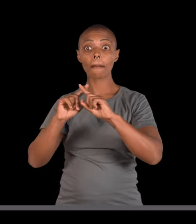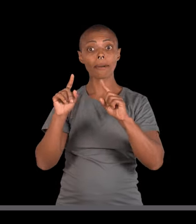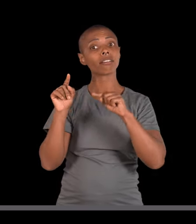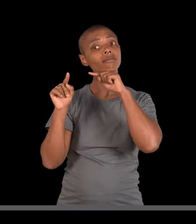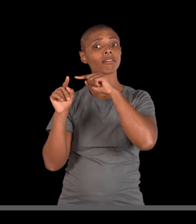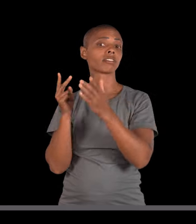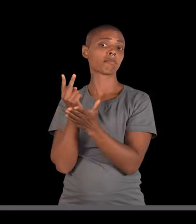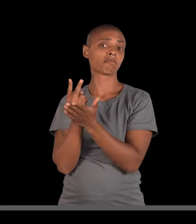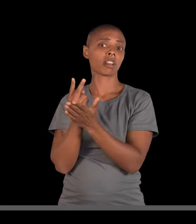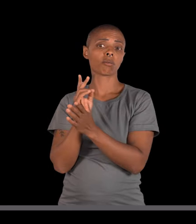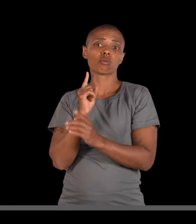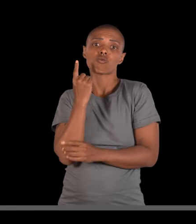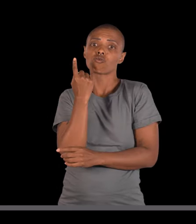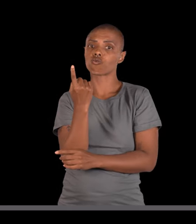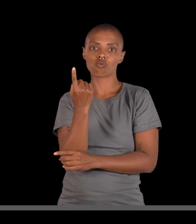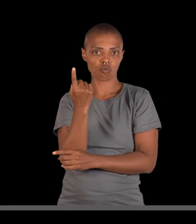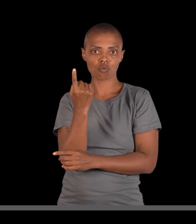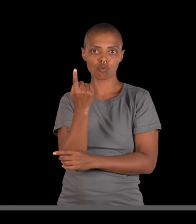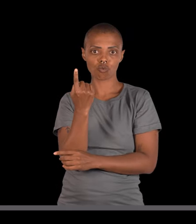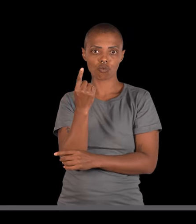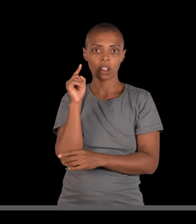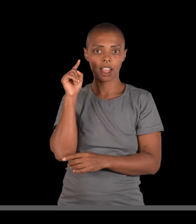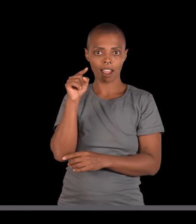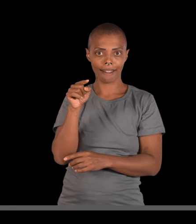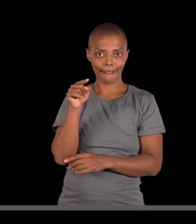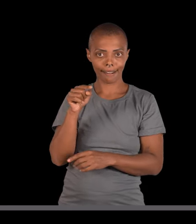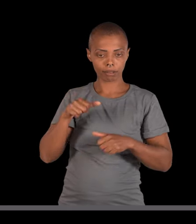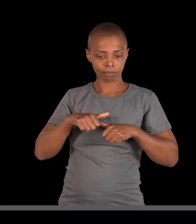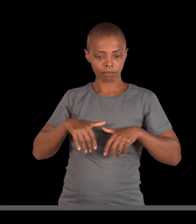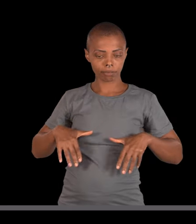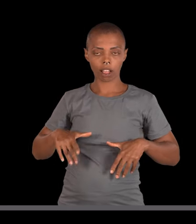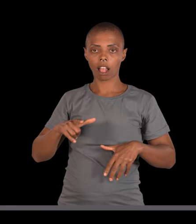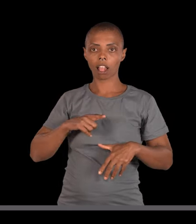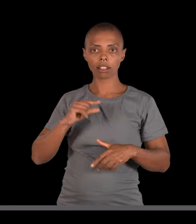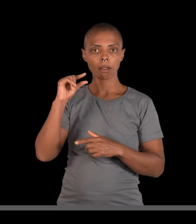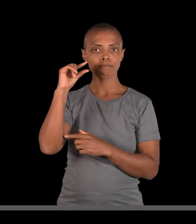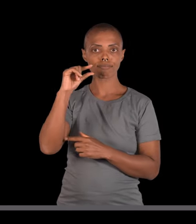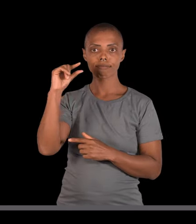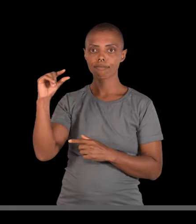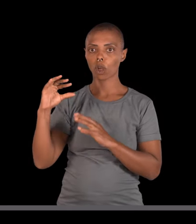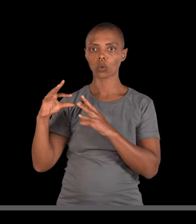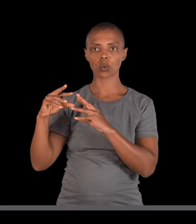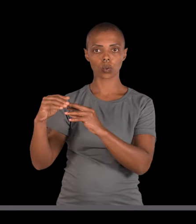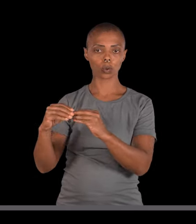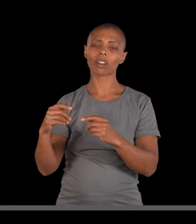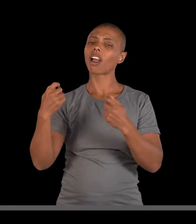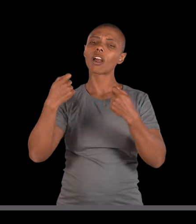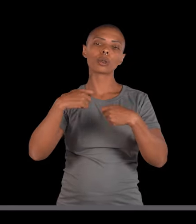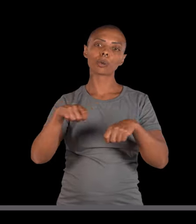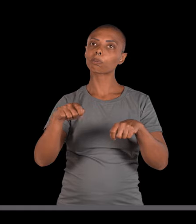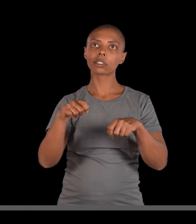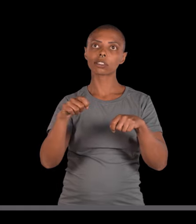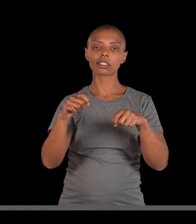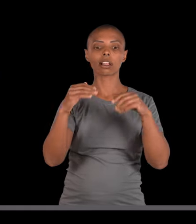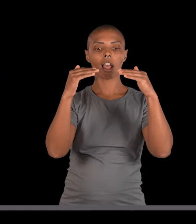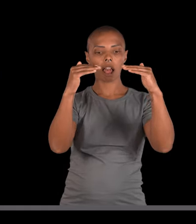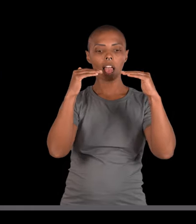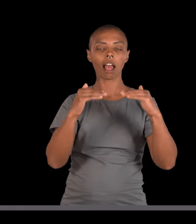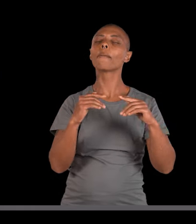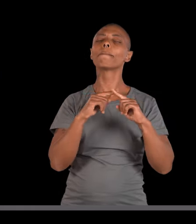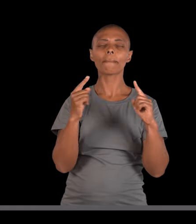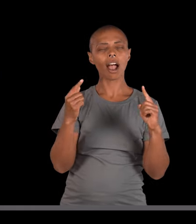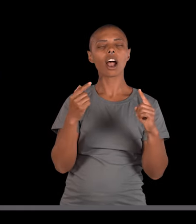verdade aqui só tem um tipo de gameta, né, todos os gametas para a fibrose cística vão carregar o Fzinho.